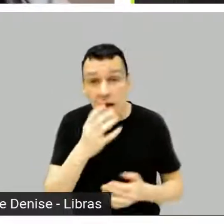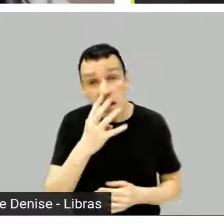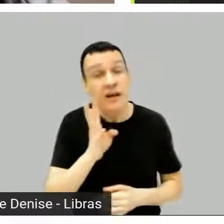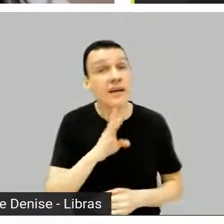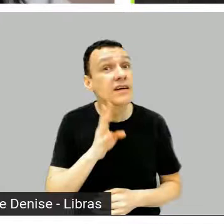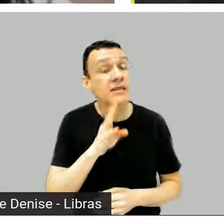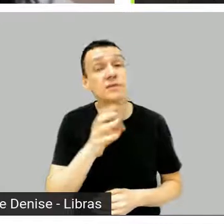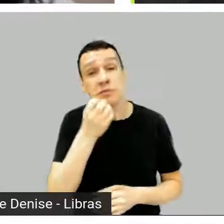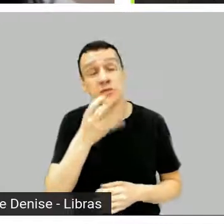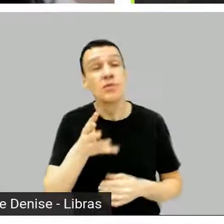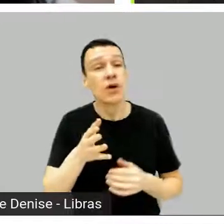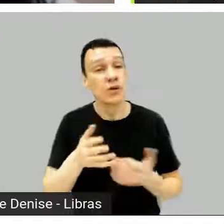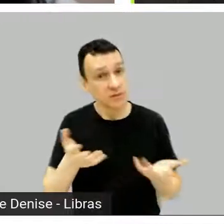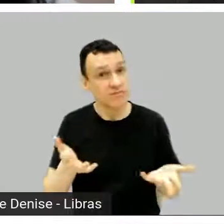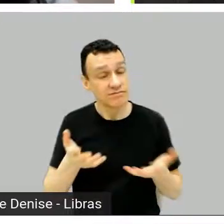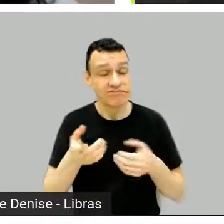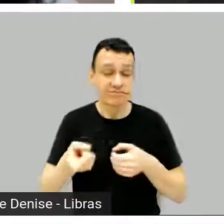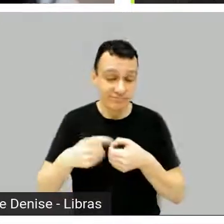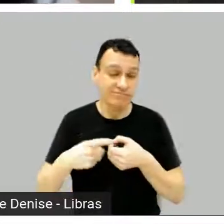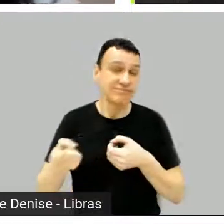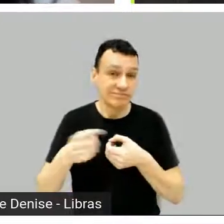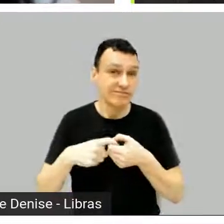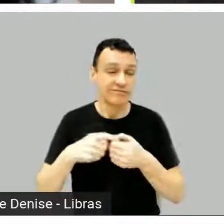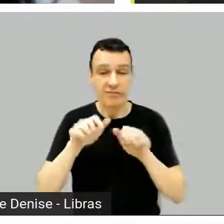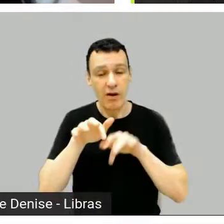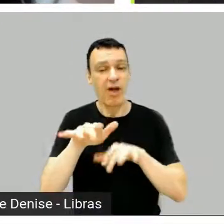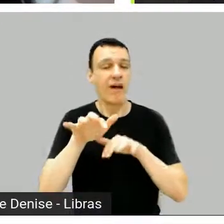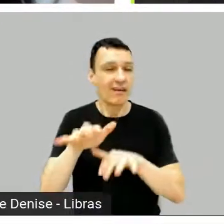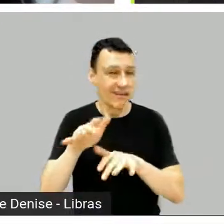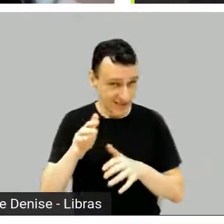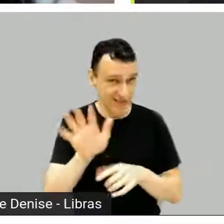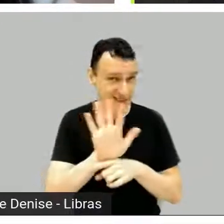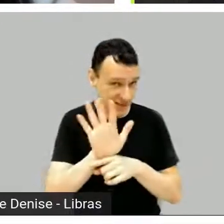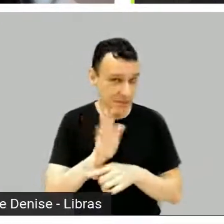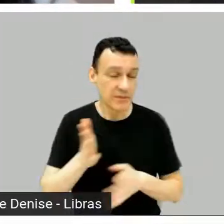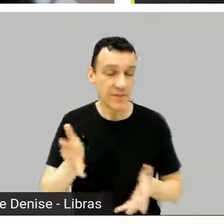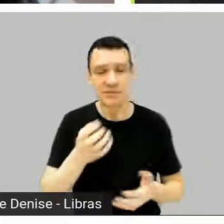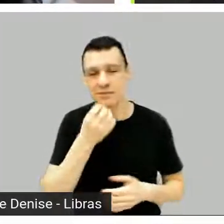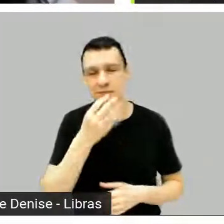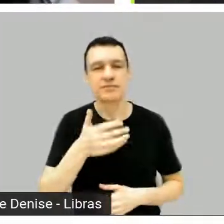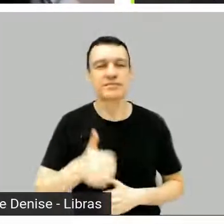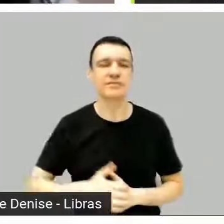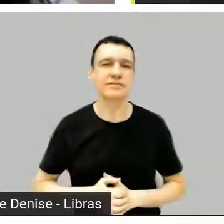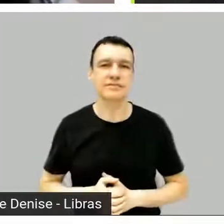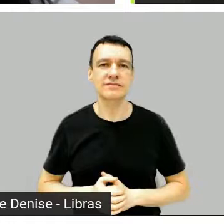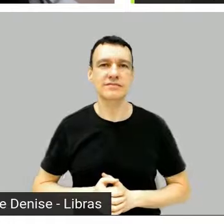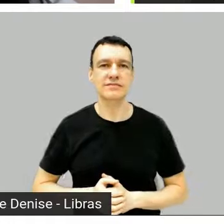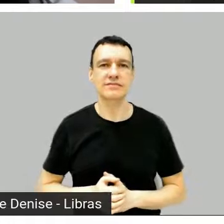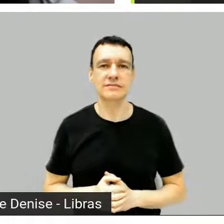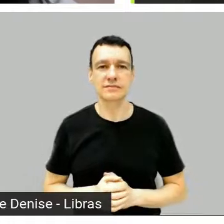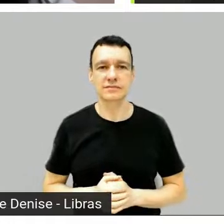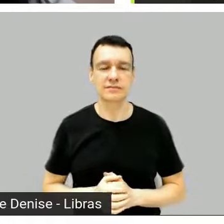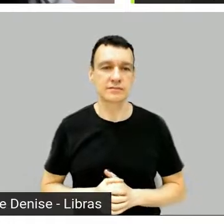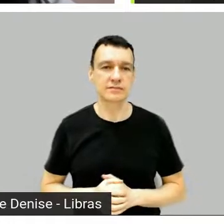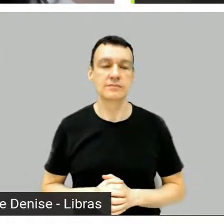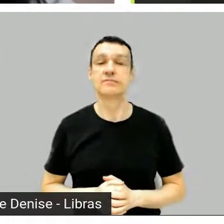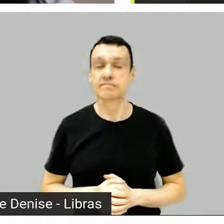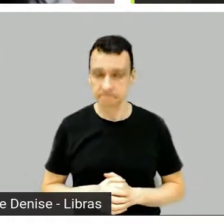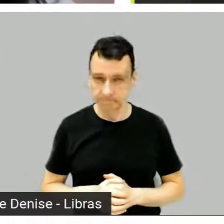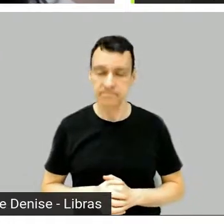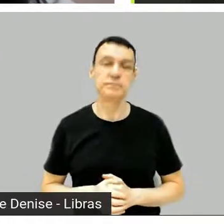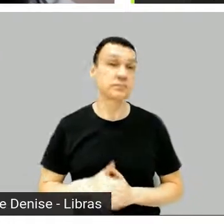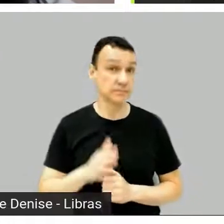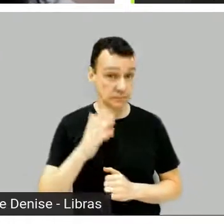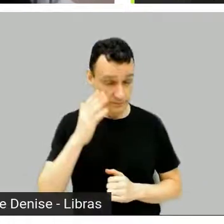retomada, digamos assim. Bom, então, vai ter o filme.